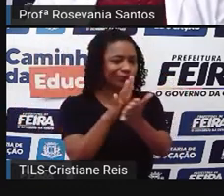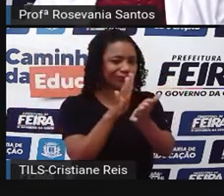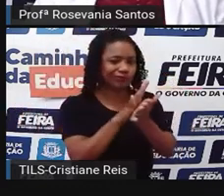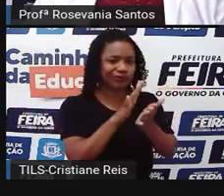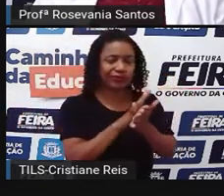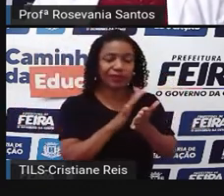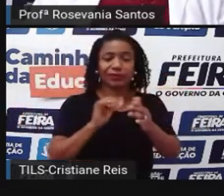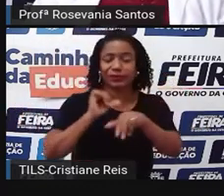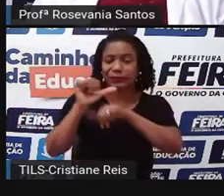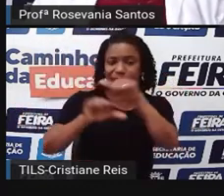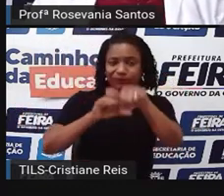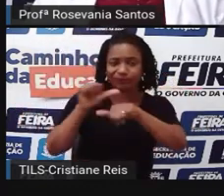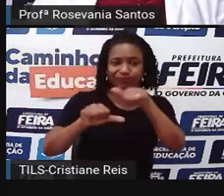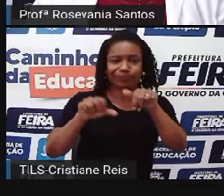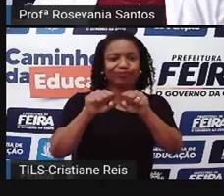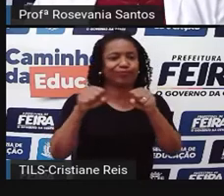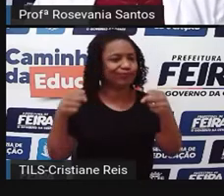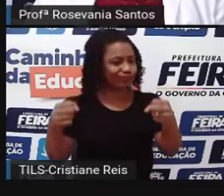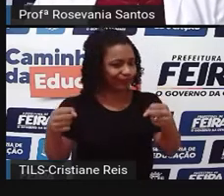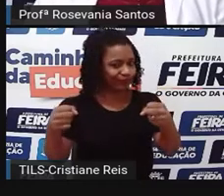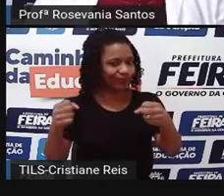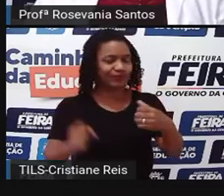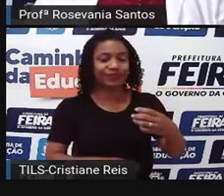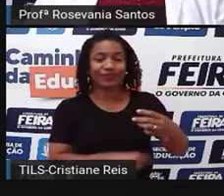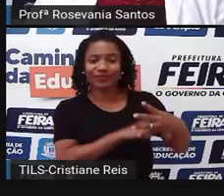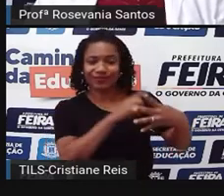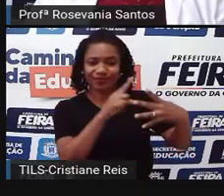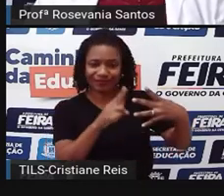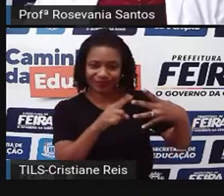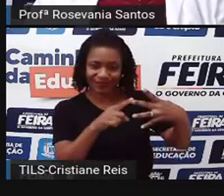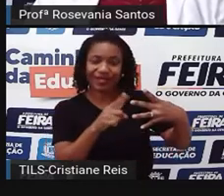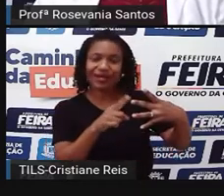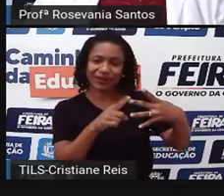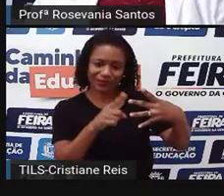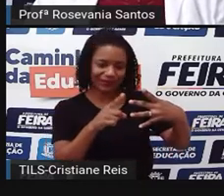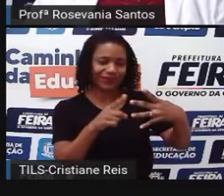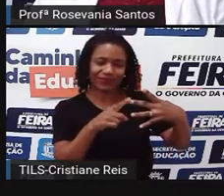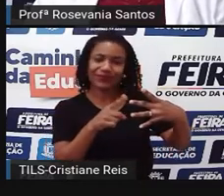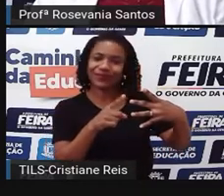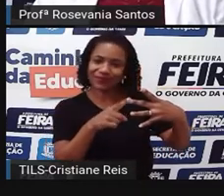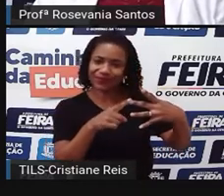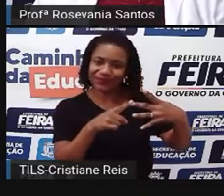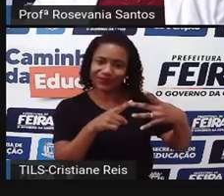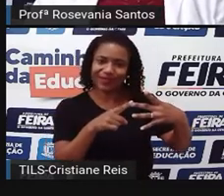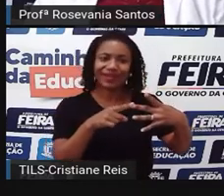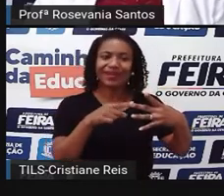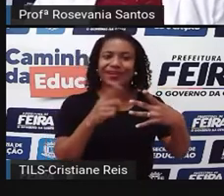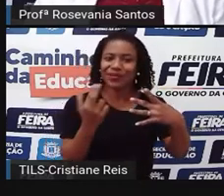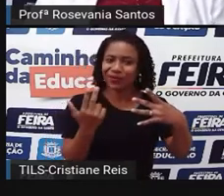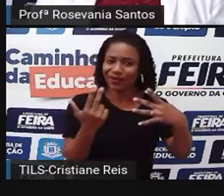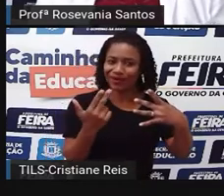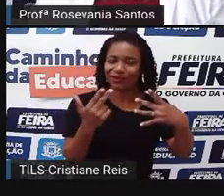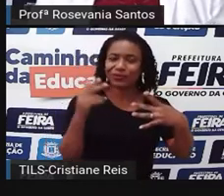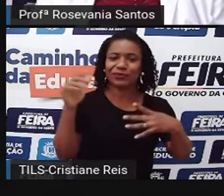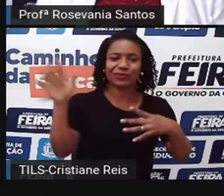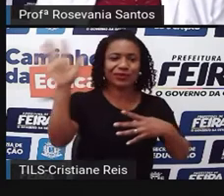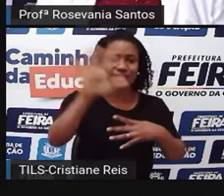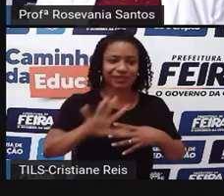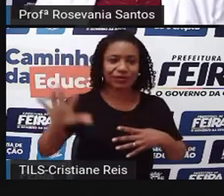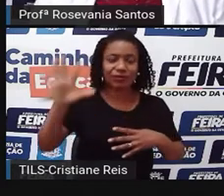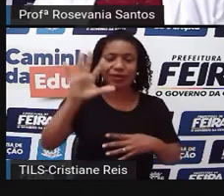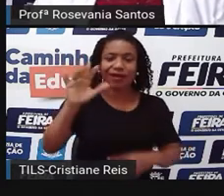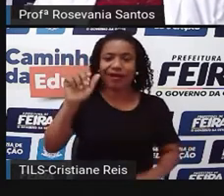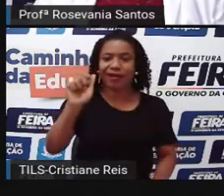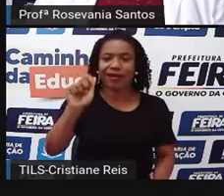pelo homem. A outra região, que é o Agreste, que é essa região que feira de Santana está, é considerada uma zona de transição